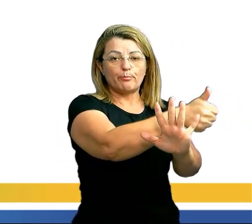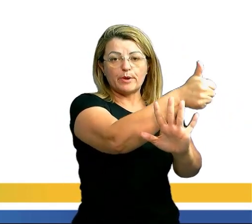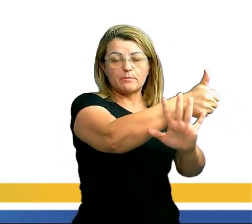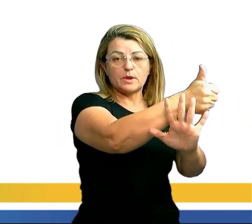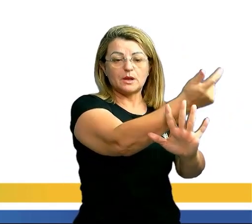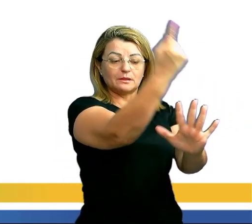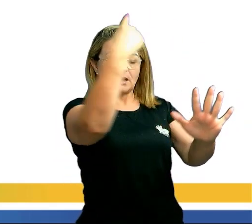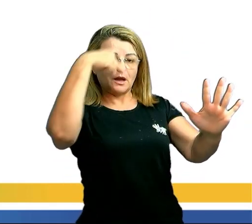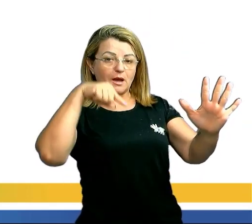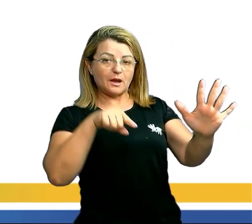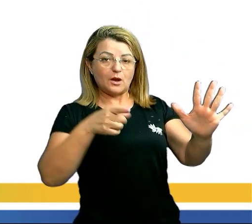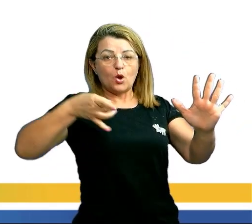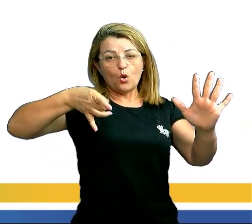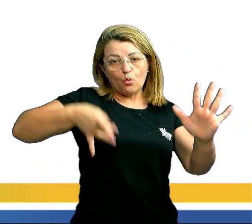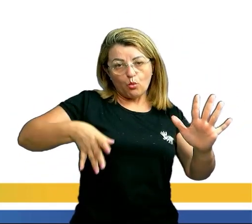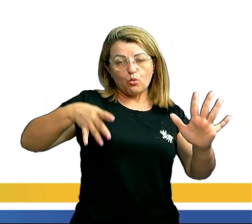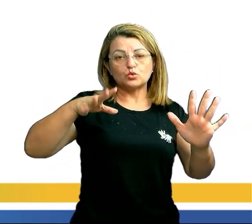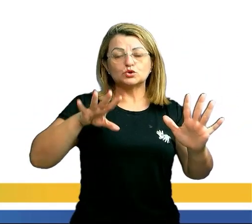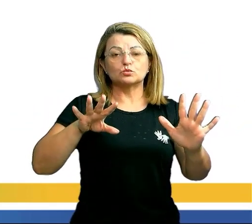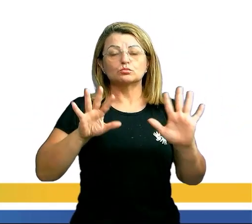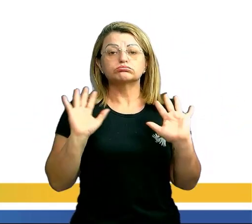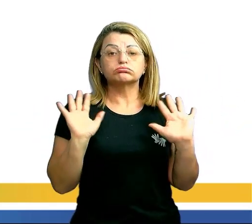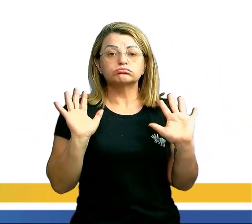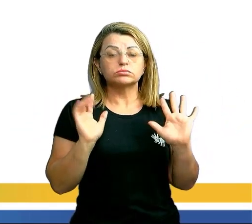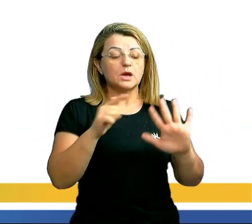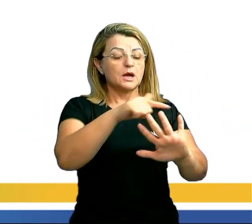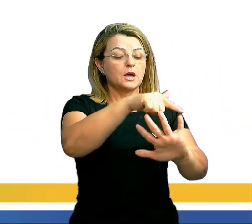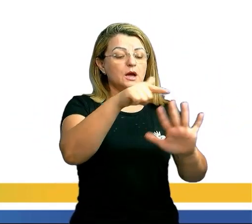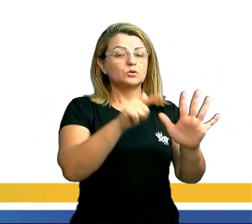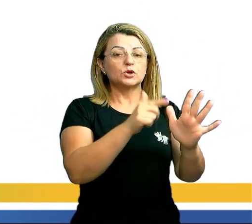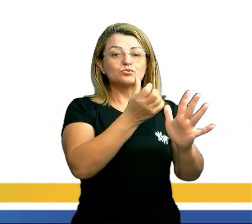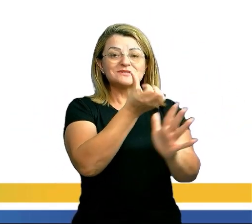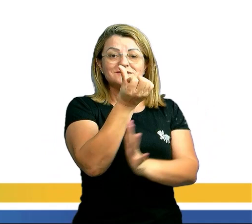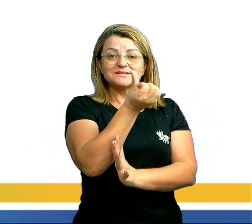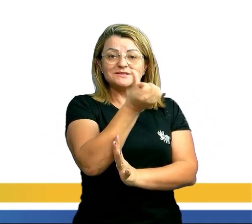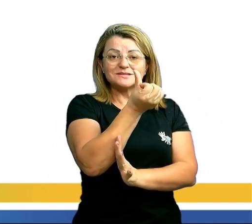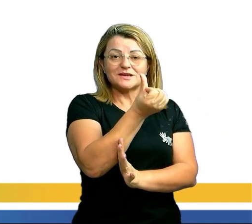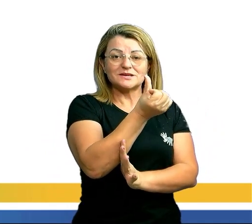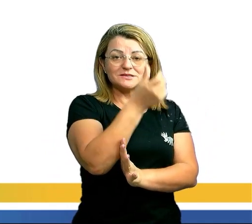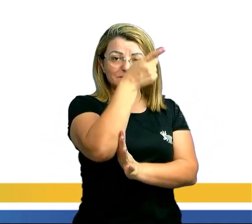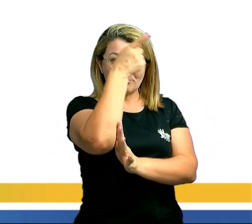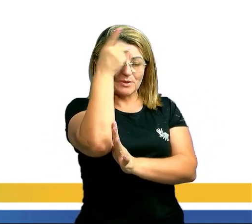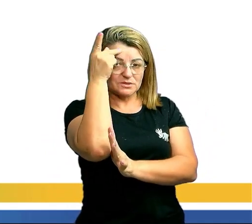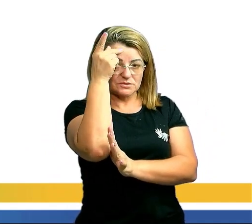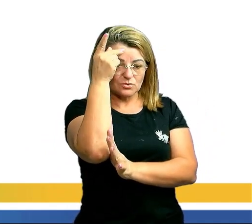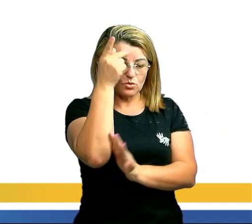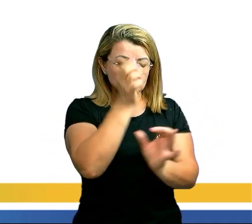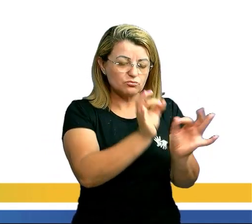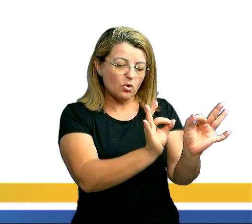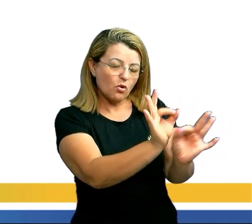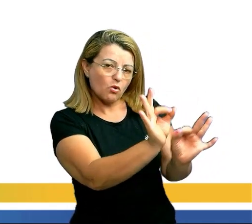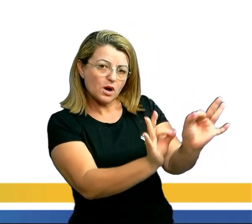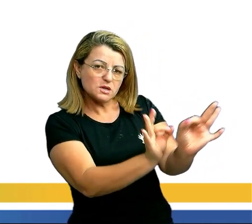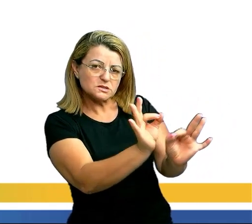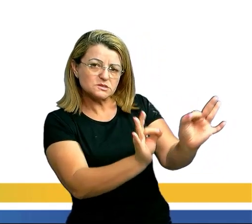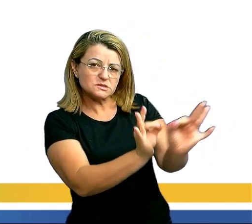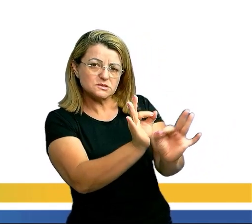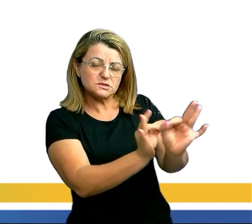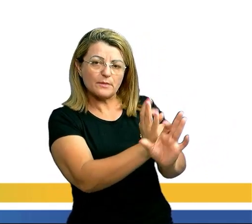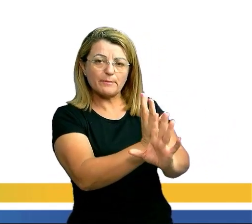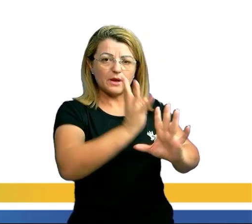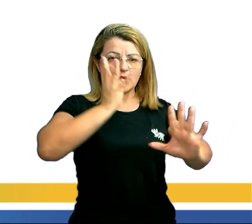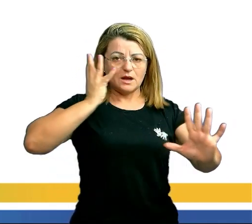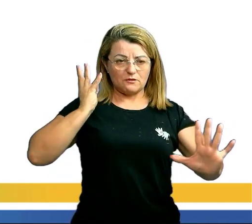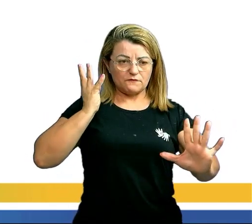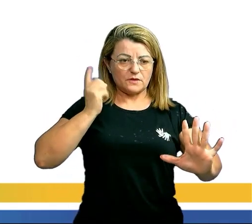Imagina que eu tenho uma fila com quantas pessoas? Seis. De quantas maneiras eu consigo organizar e contar isso? Então,